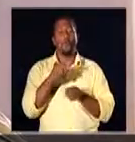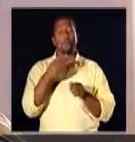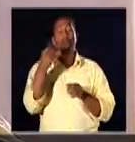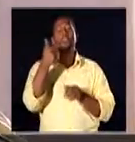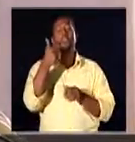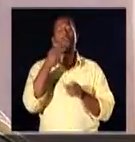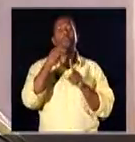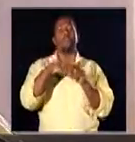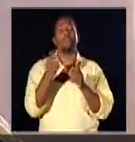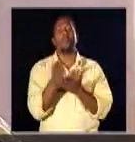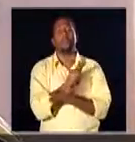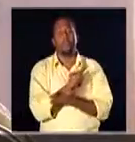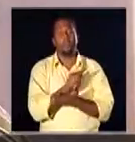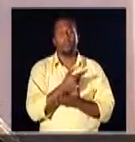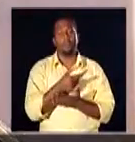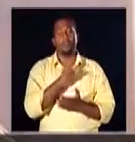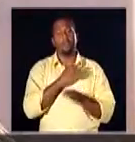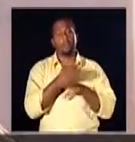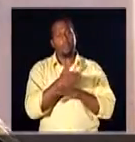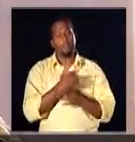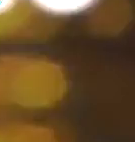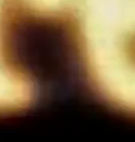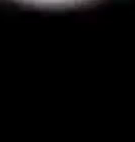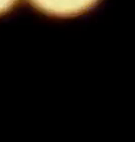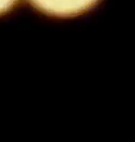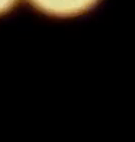no segundo mês.